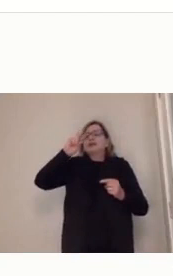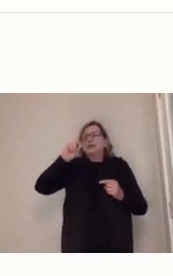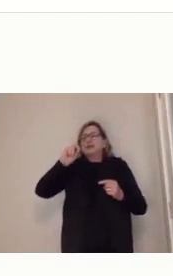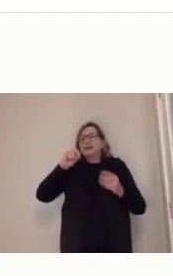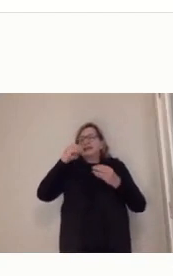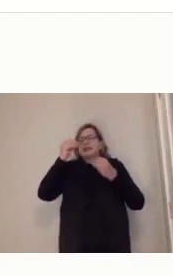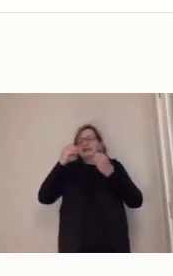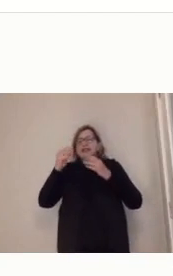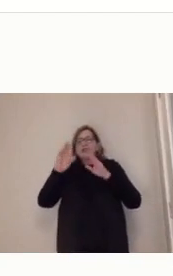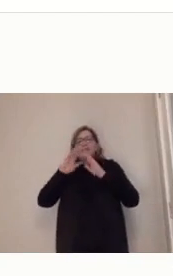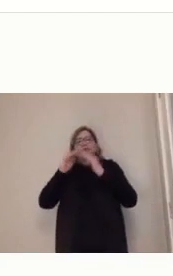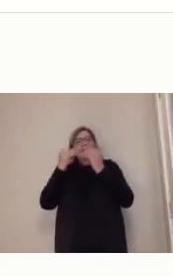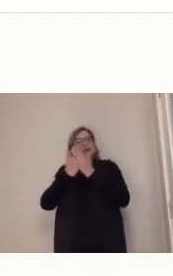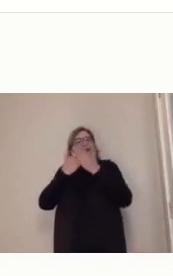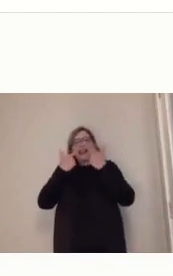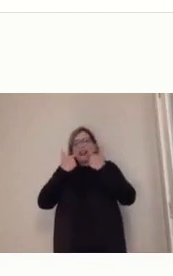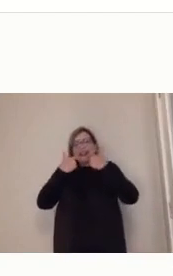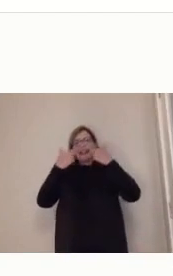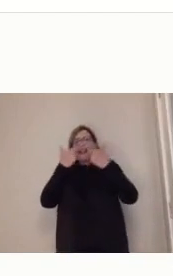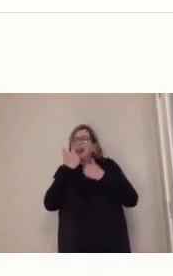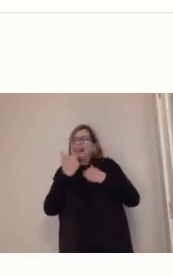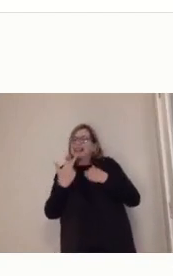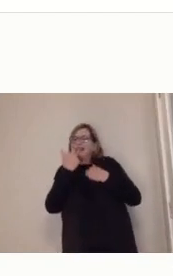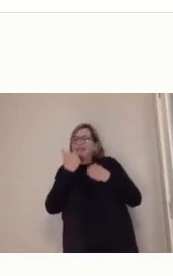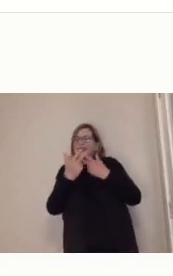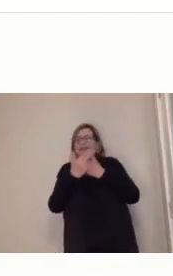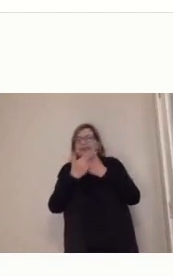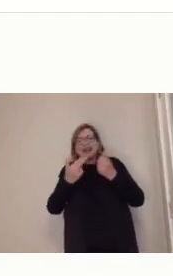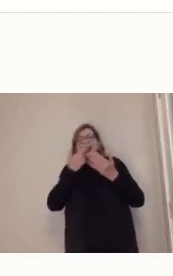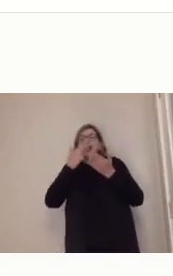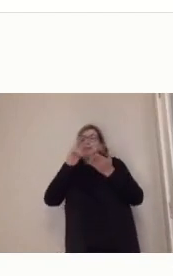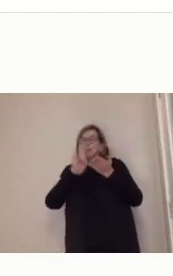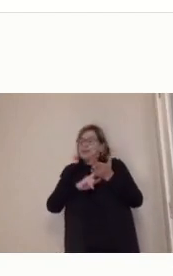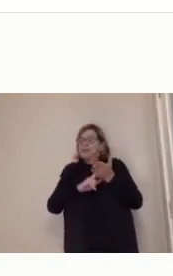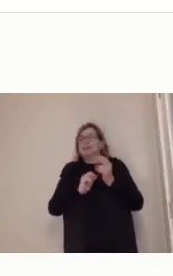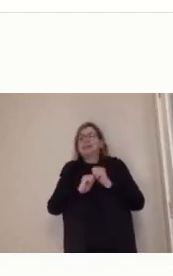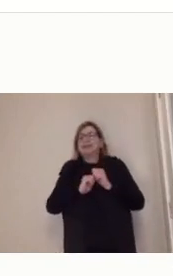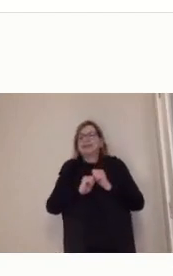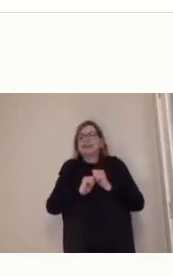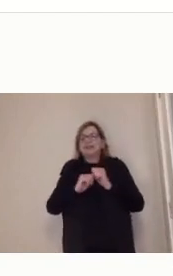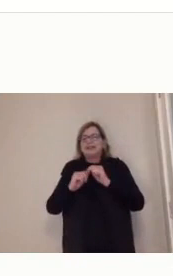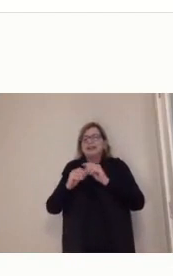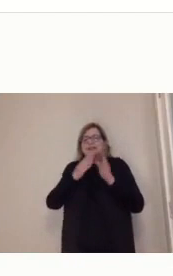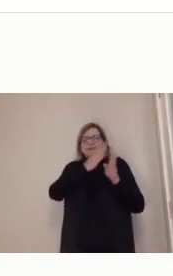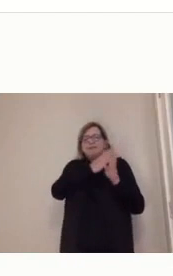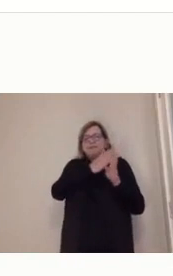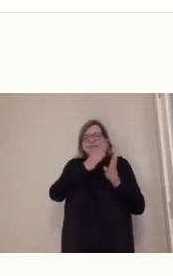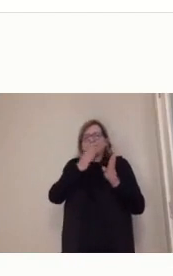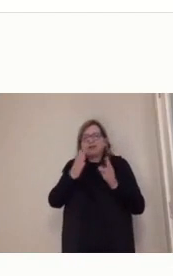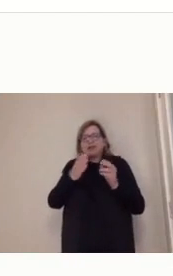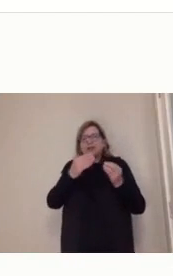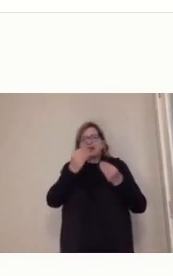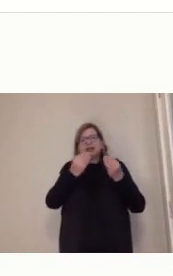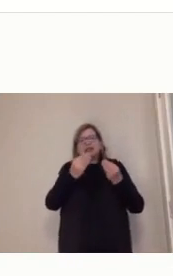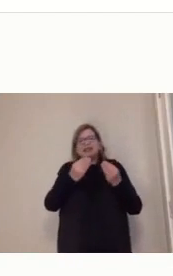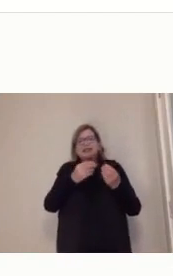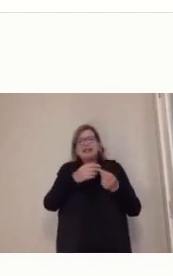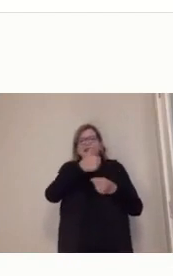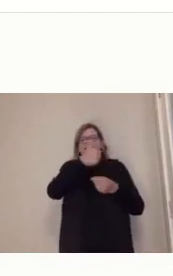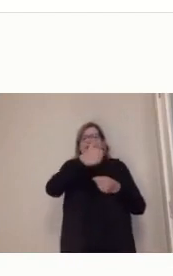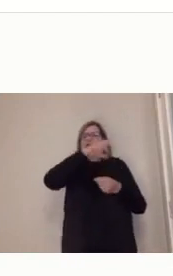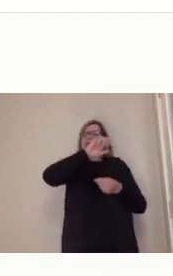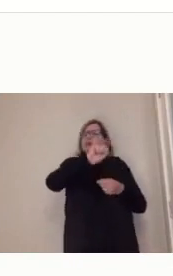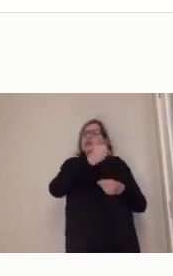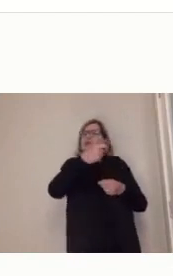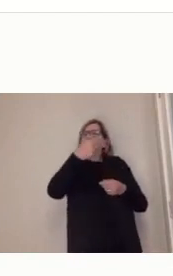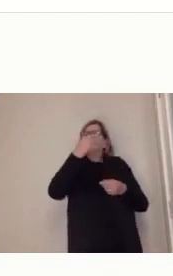A gente tem aí, 1873, né? Um auxílio a mulheres que eram marginalizadas, né? Diz que